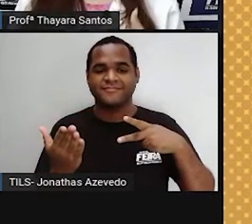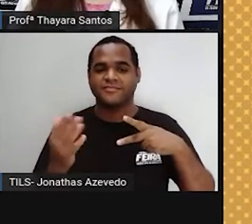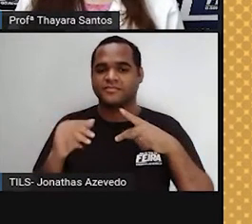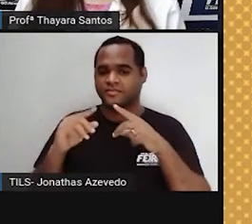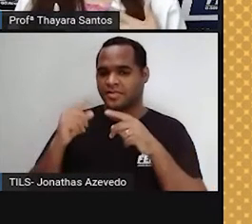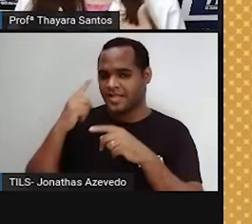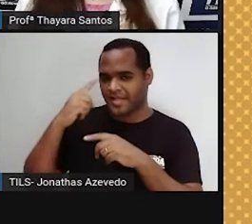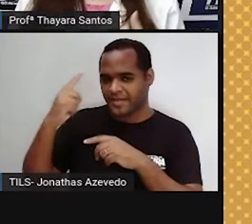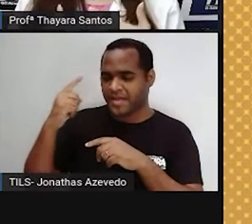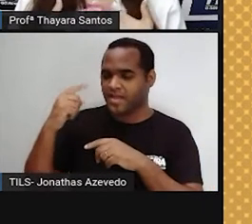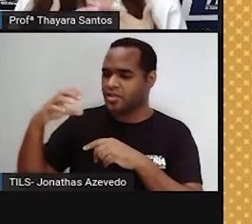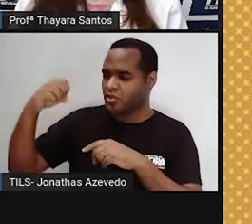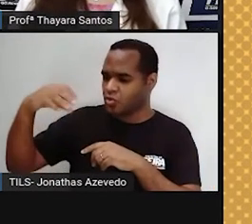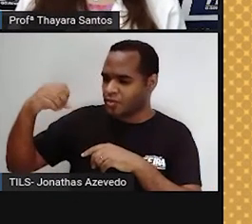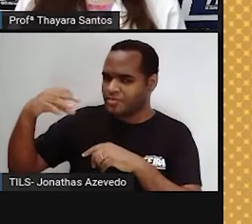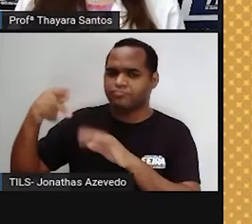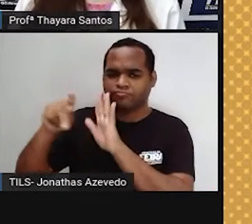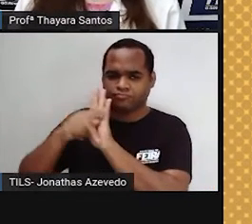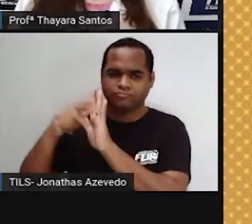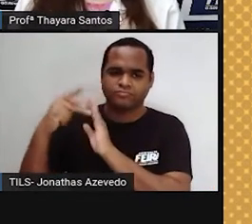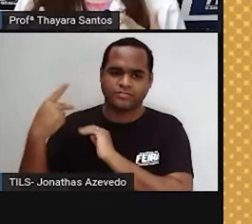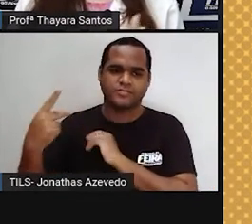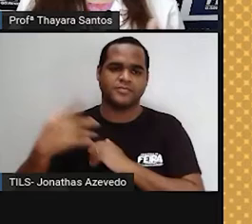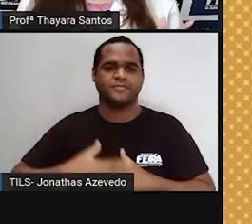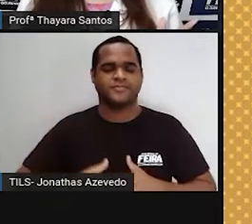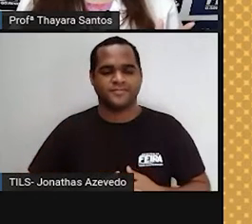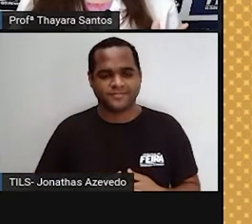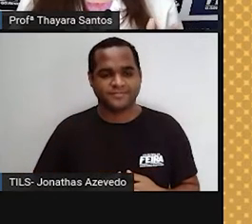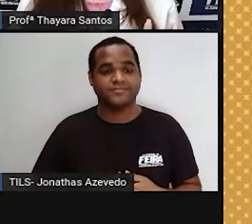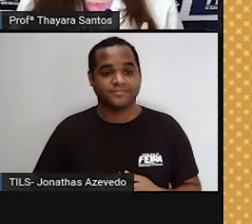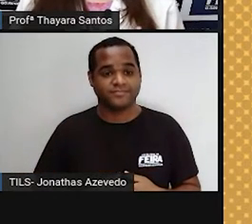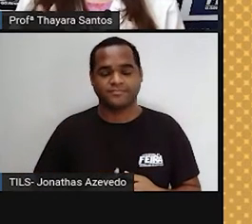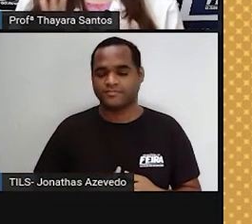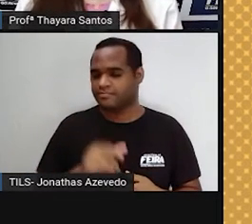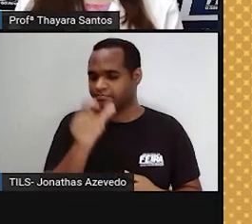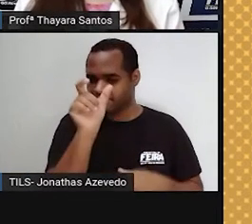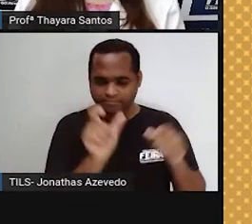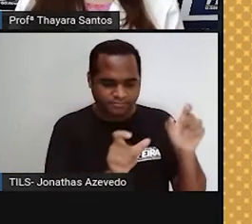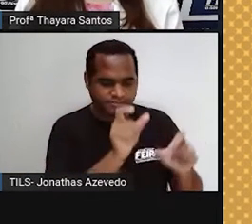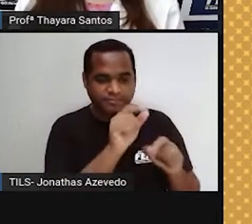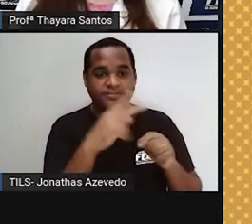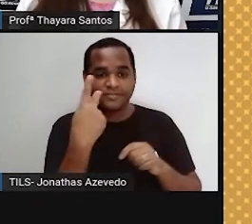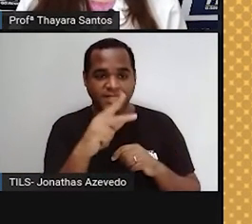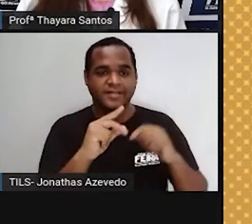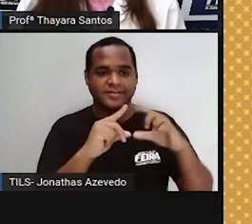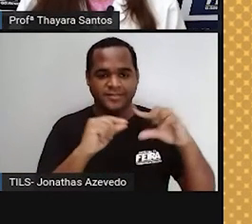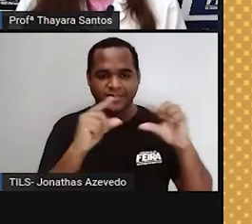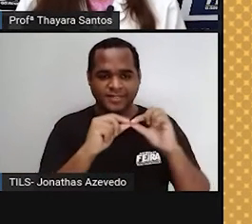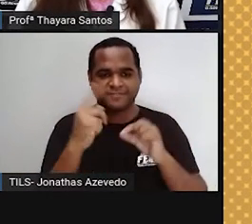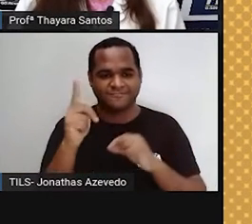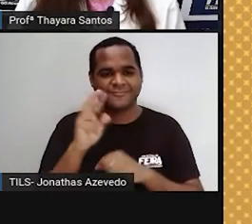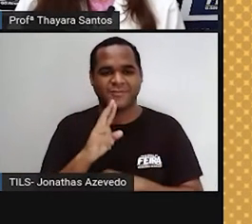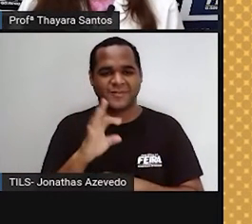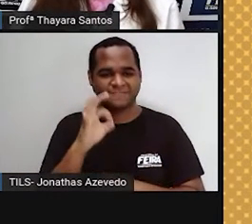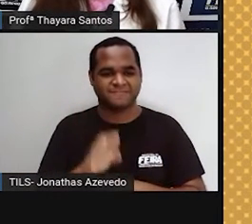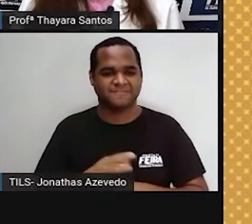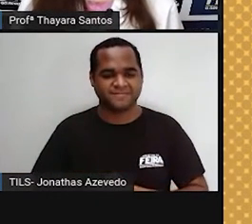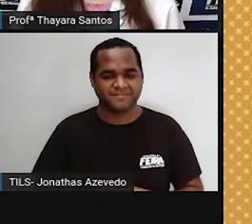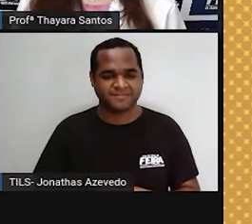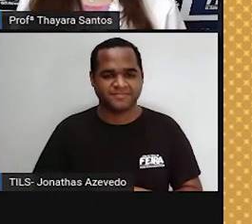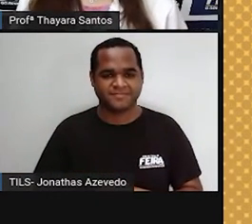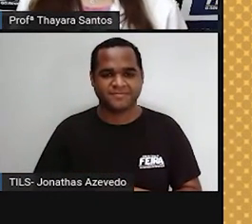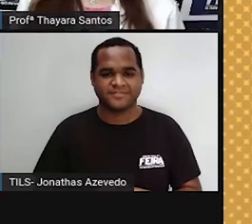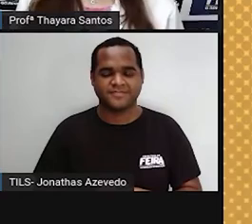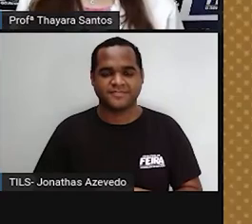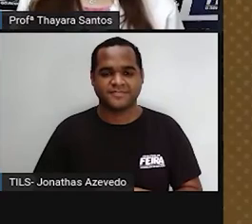é um astro que apresenta a luz própria. Então, essa é a característica de toda estrela. Então, por isso, essa é a resposta correta. Vamos